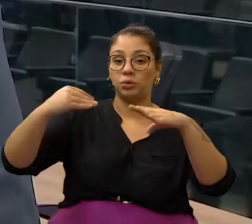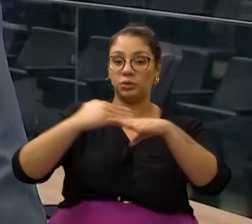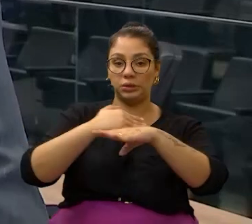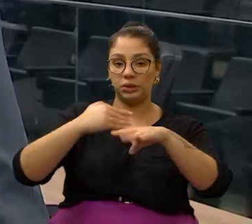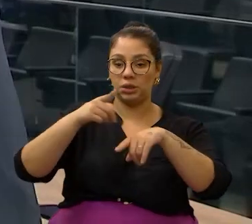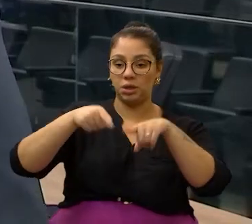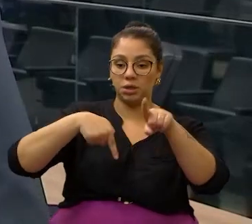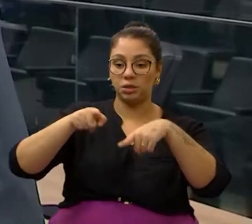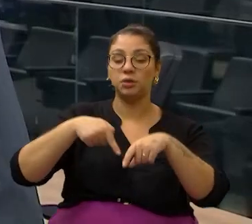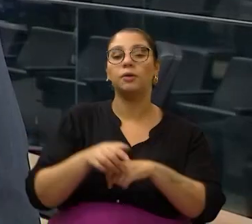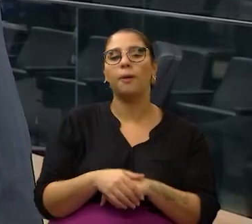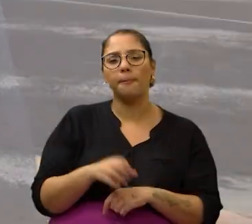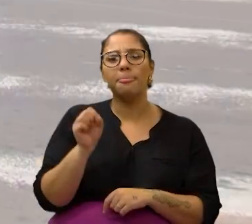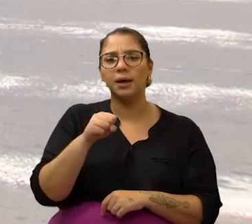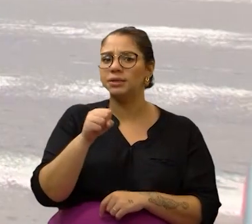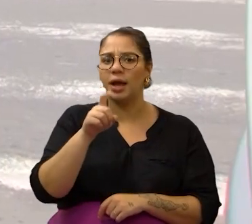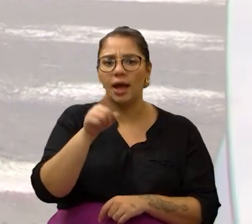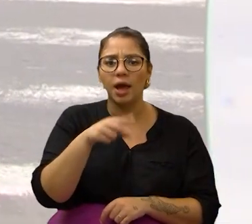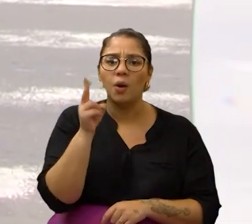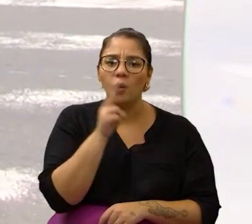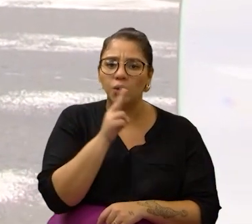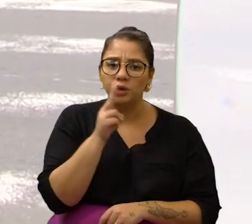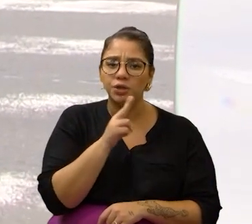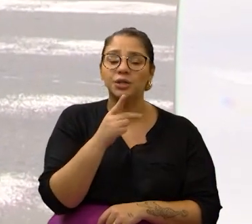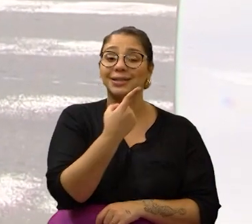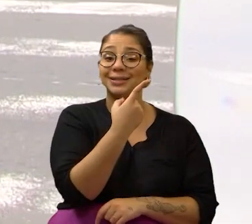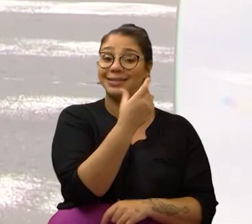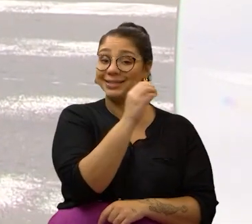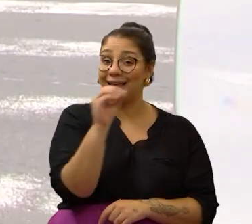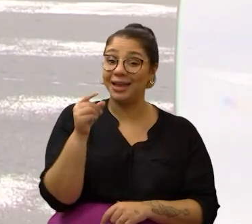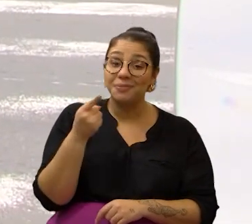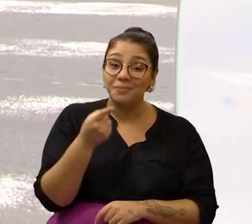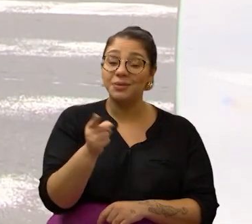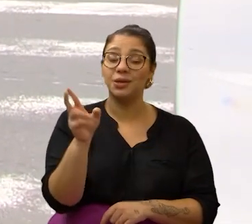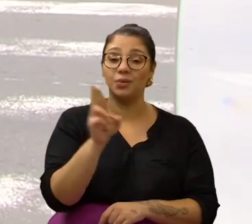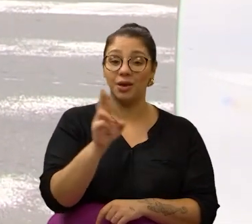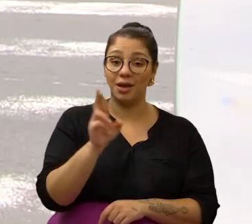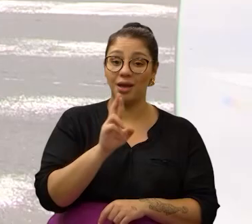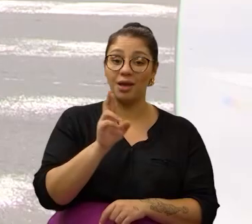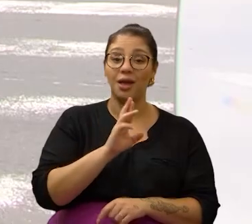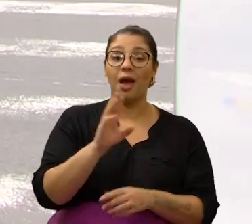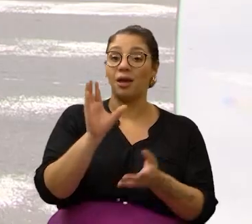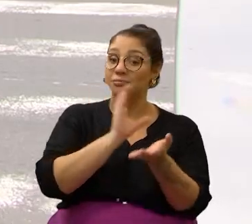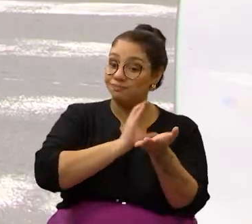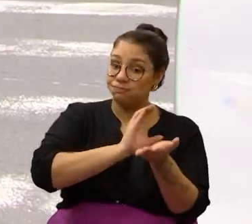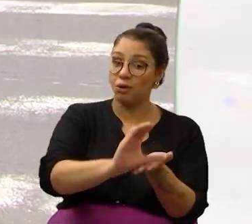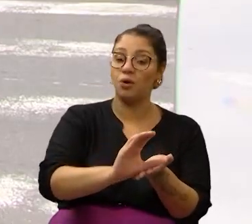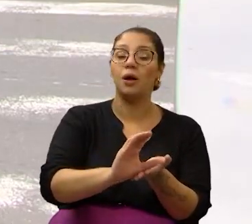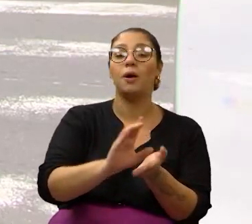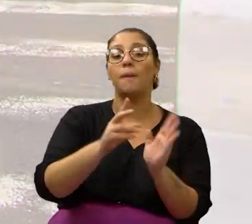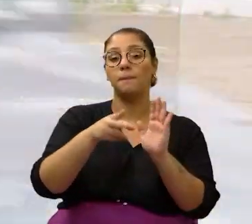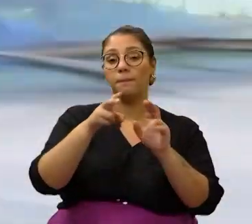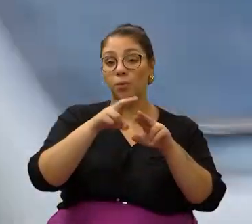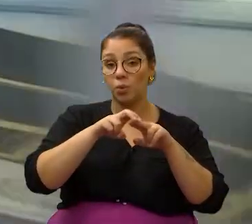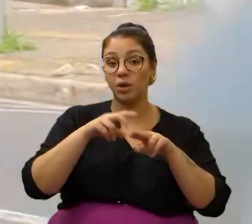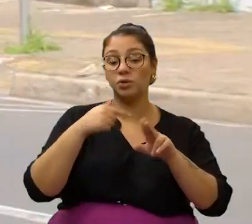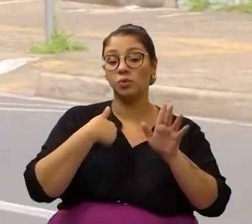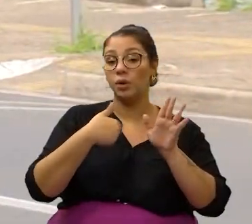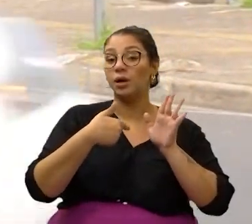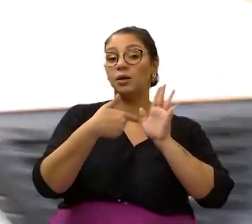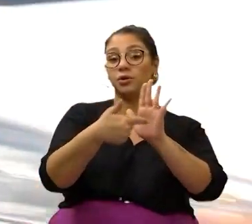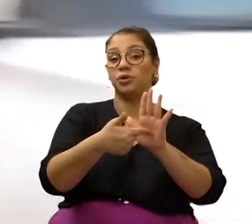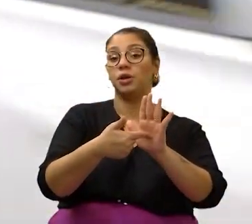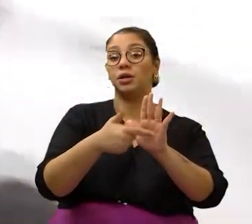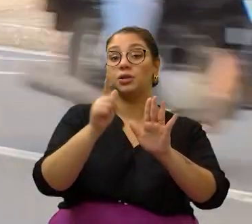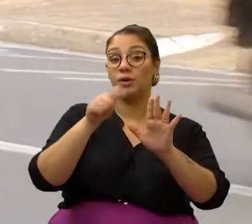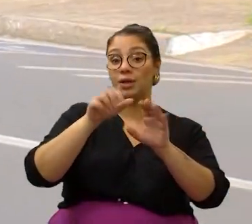instalação é urgente. Foi R 100 mil que eu destinei das minhas emendas impositivas para a Secretaria de Transportes. Por isso que eu fiz essa indicação para a